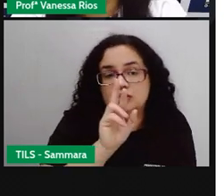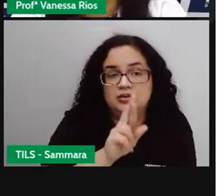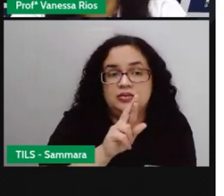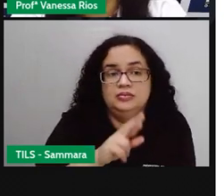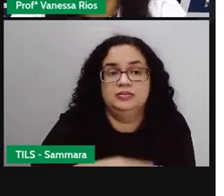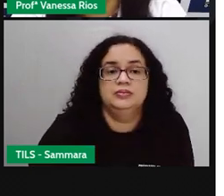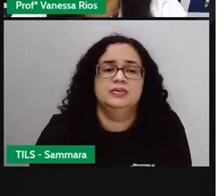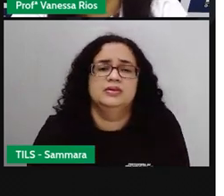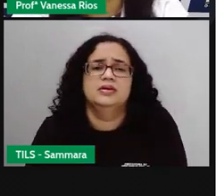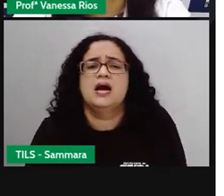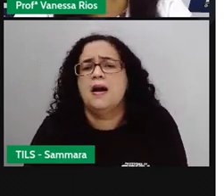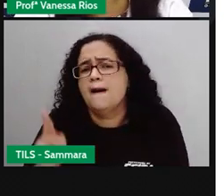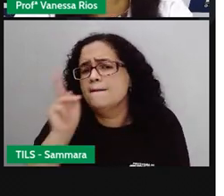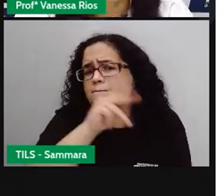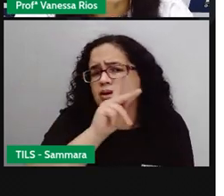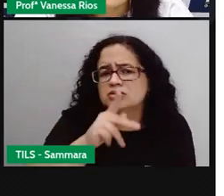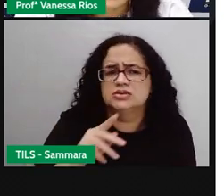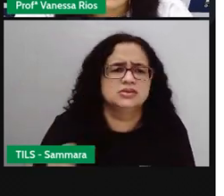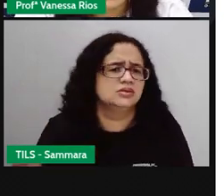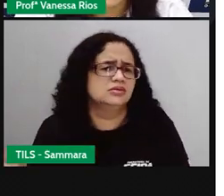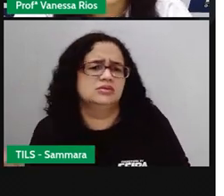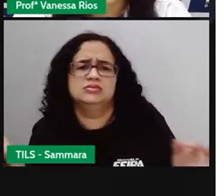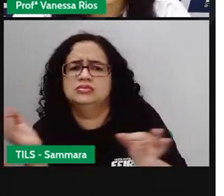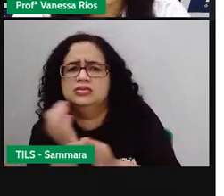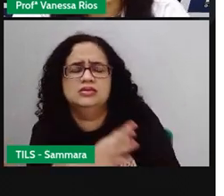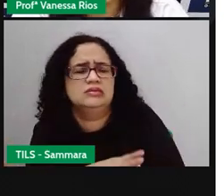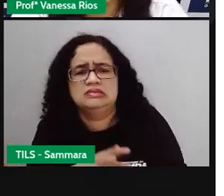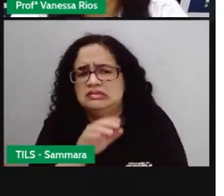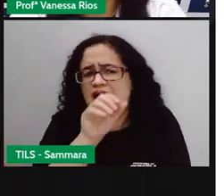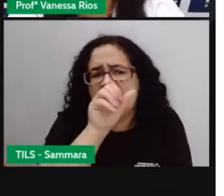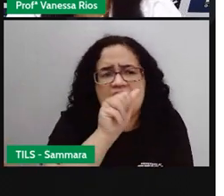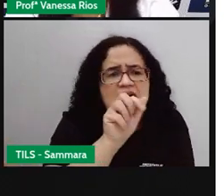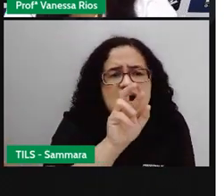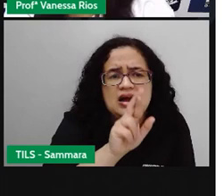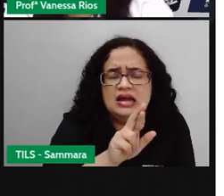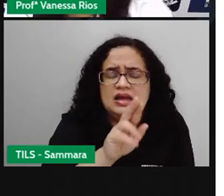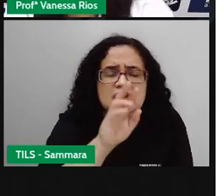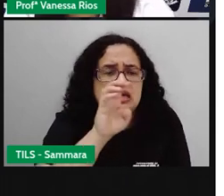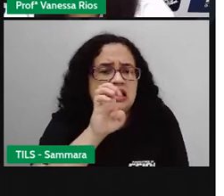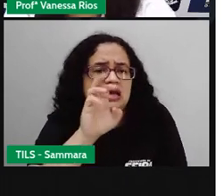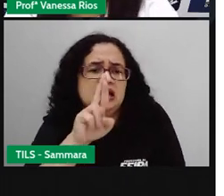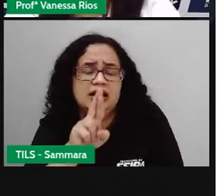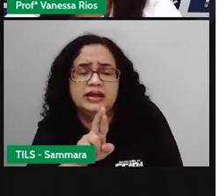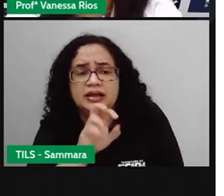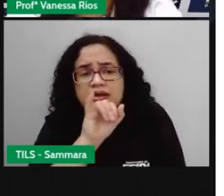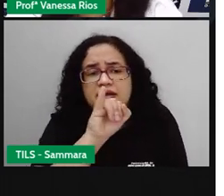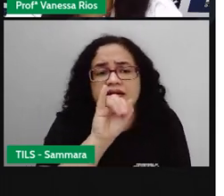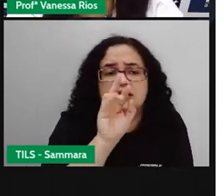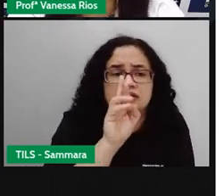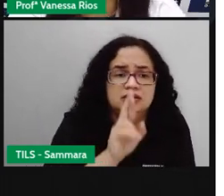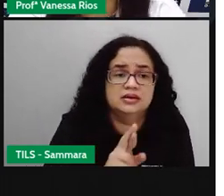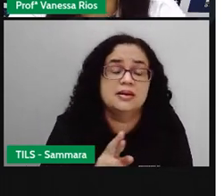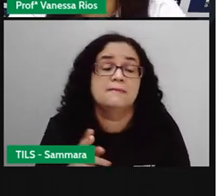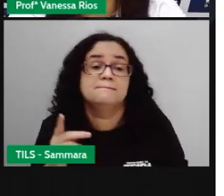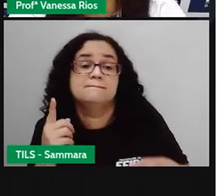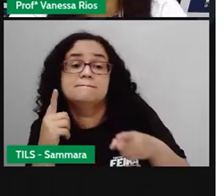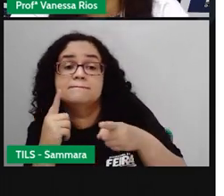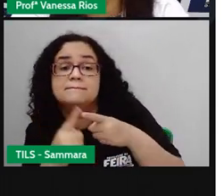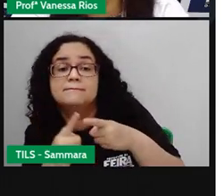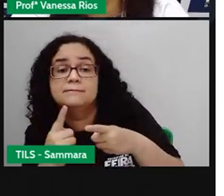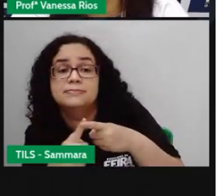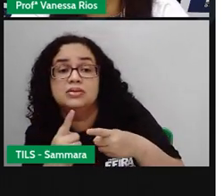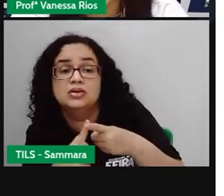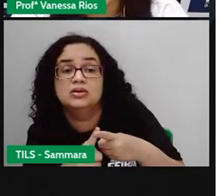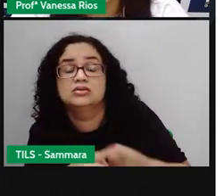Ah, mas eles não estão terminados aí em ar. em er ou ir. Porque eles estão